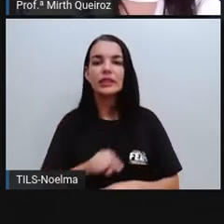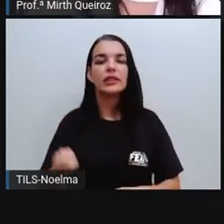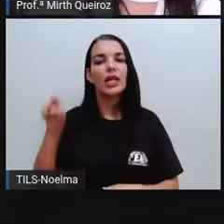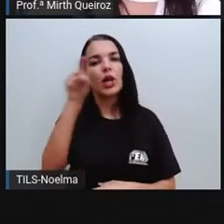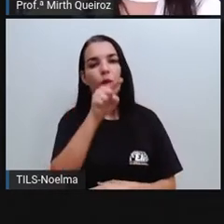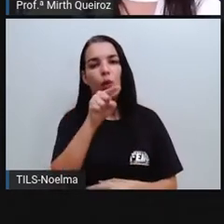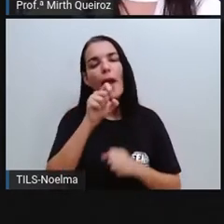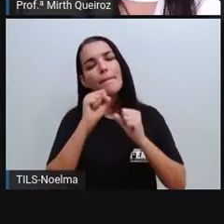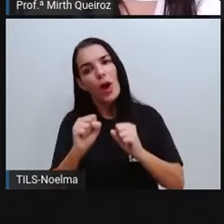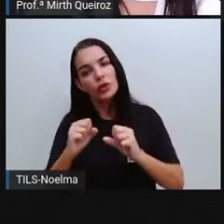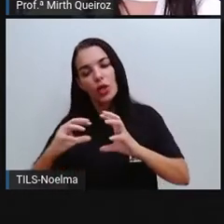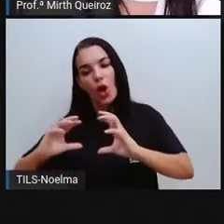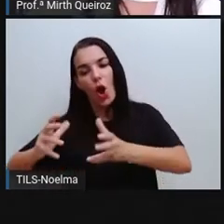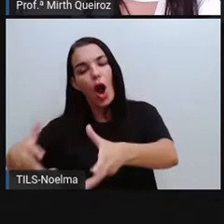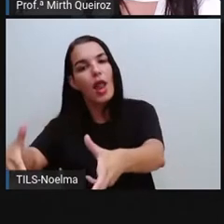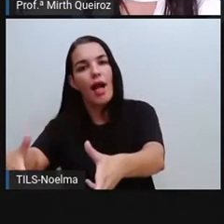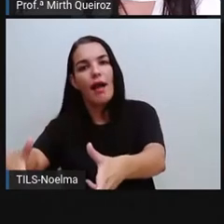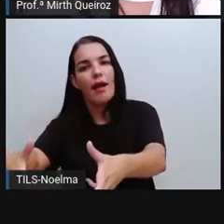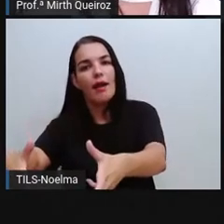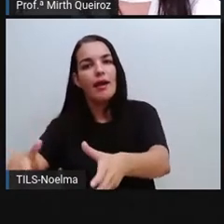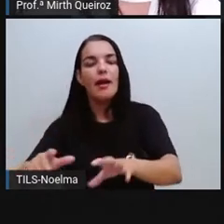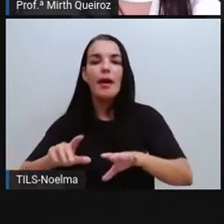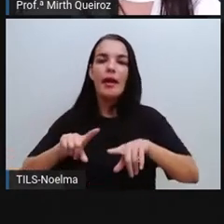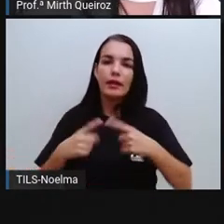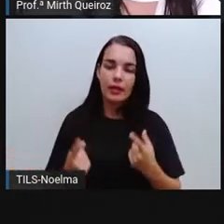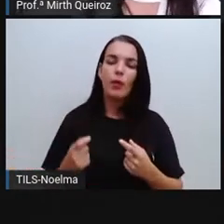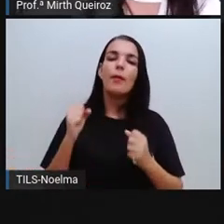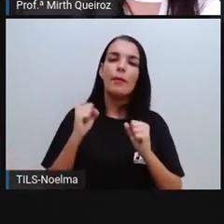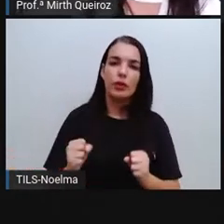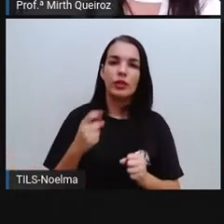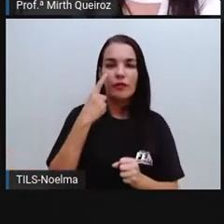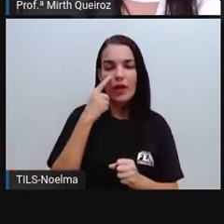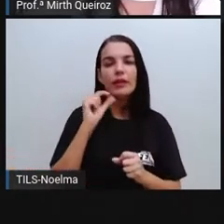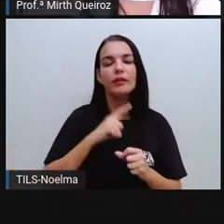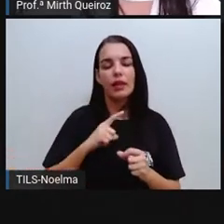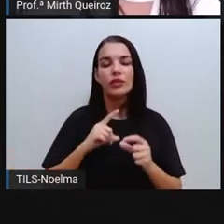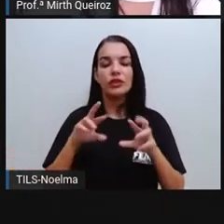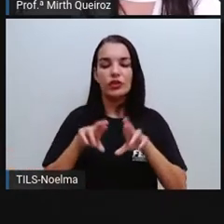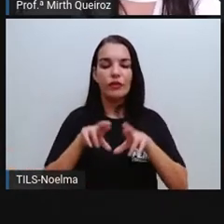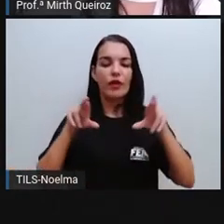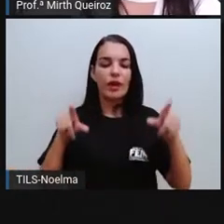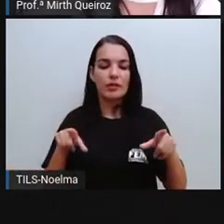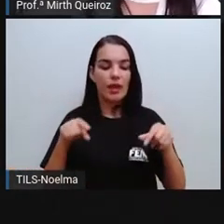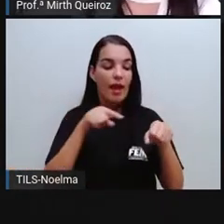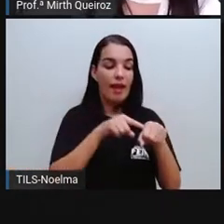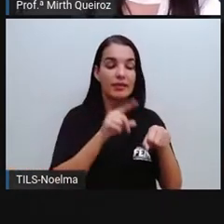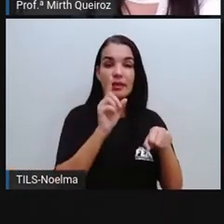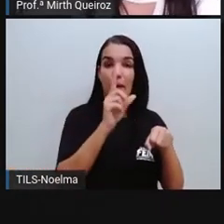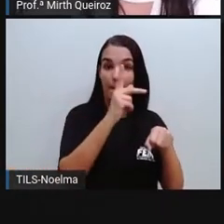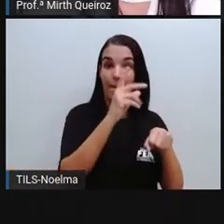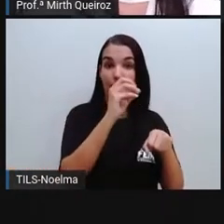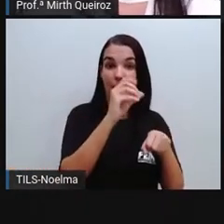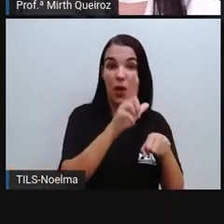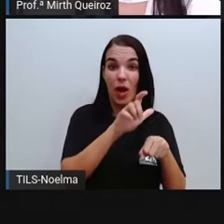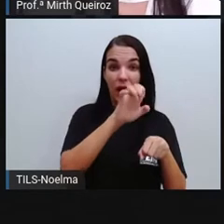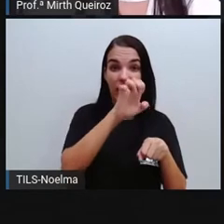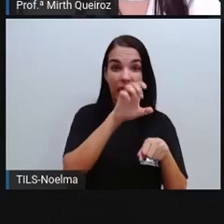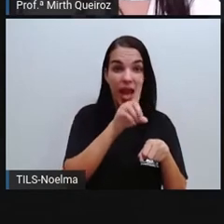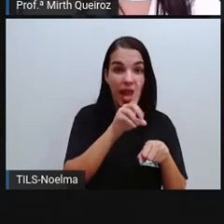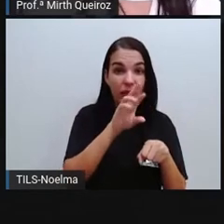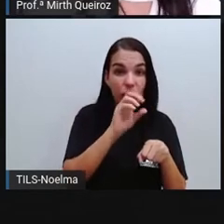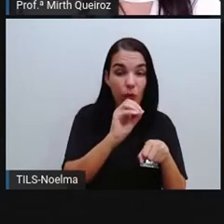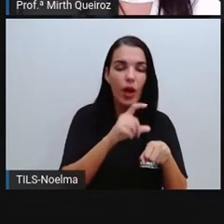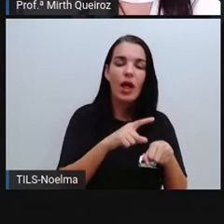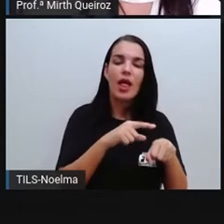essa é uma das diferenças entre um não poliedro e um poliedro ou entre um poliedro e um corpo